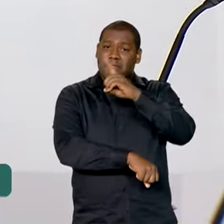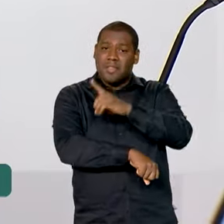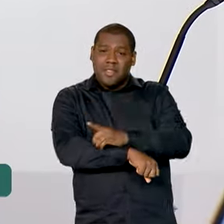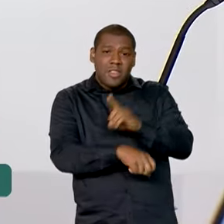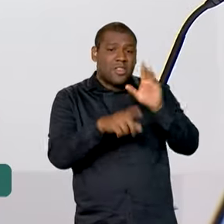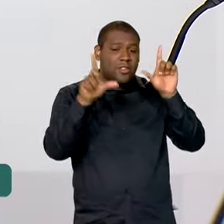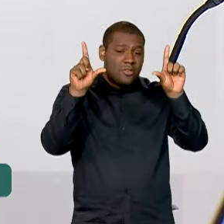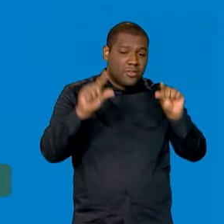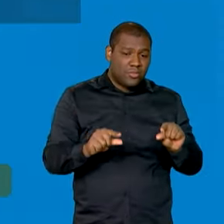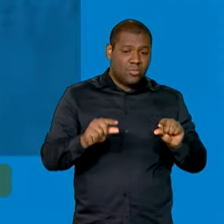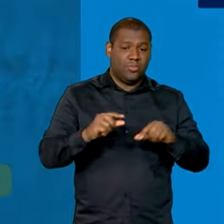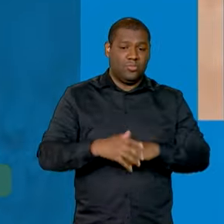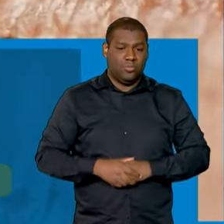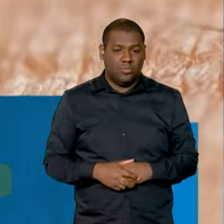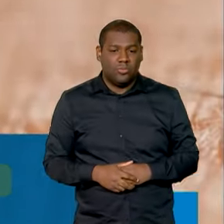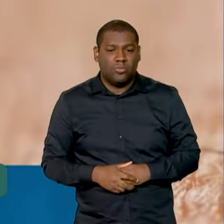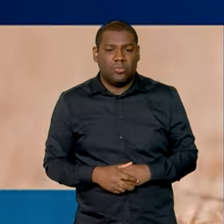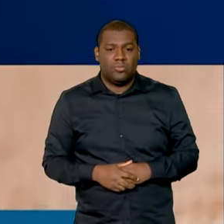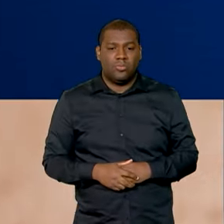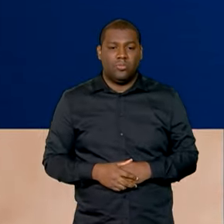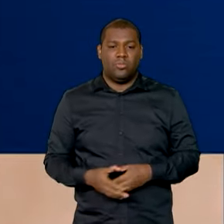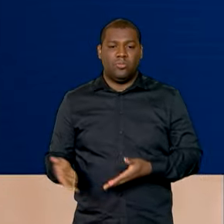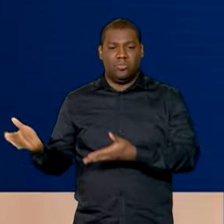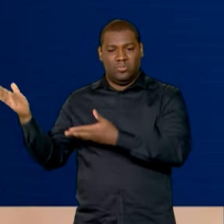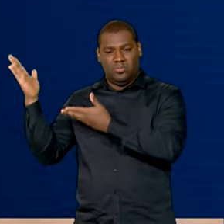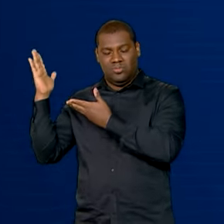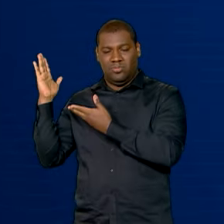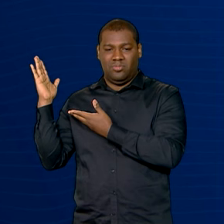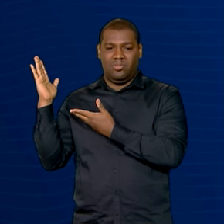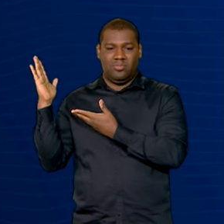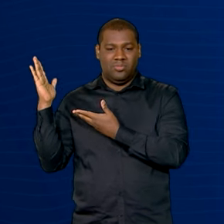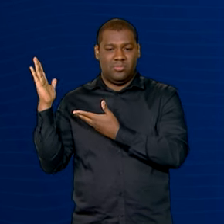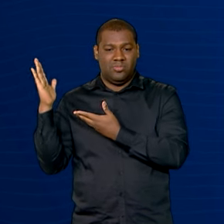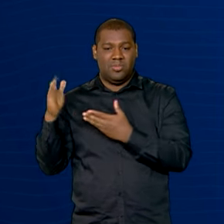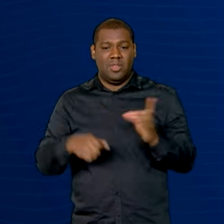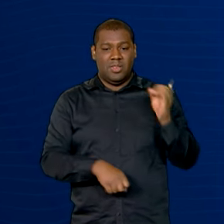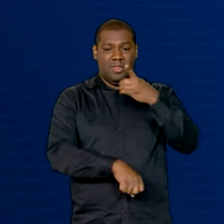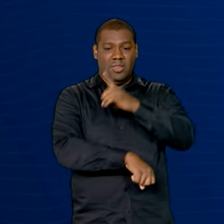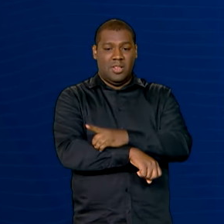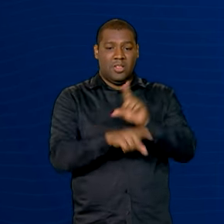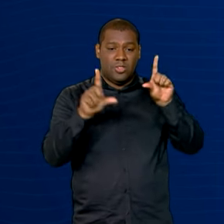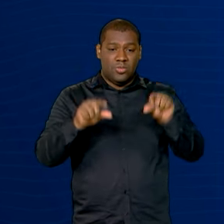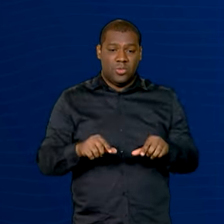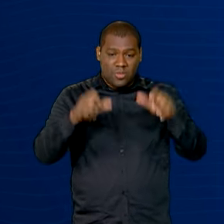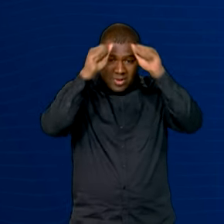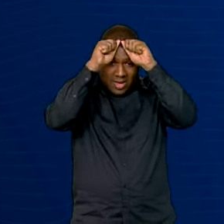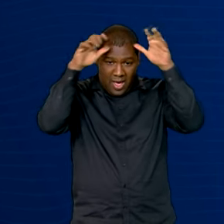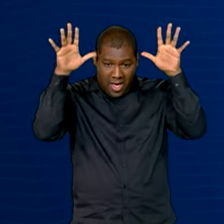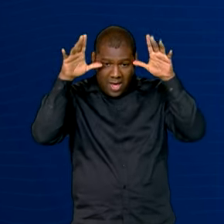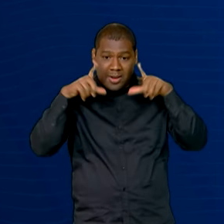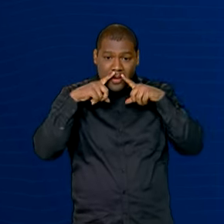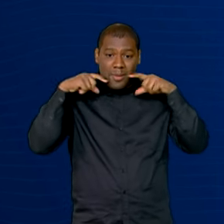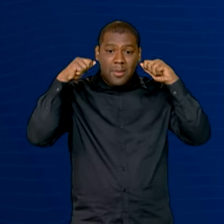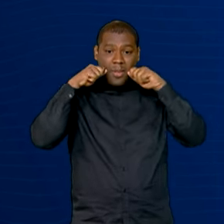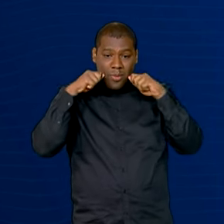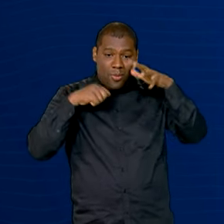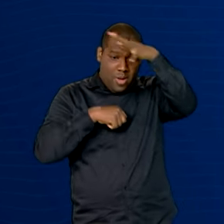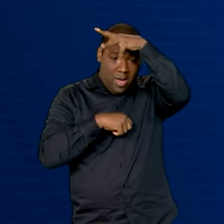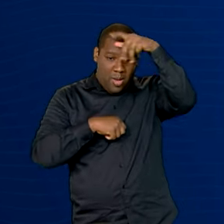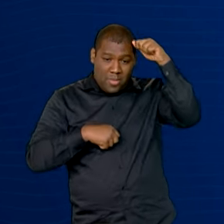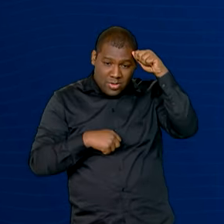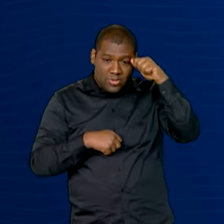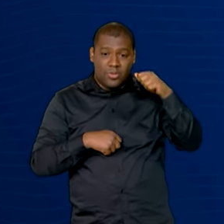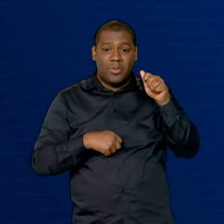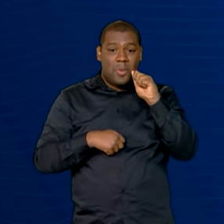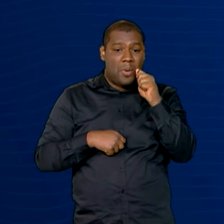relação à dengue. Entre as unidades da federação que sinalizam queda estão Acre, Alagoas, Amazonas, Amapá,